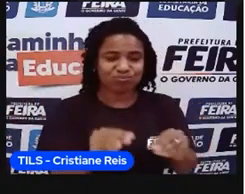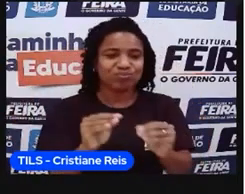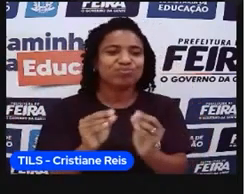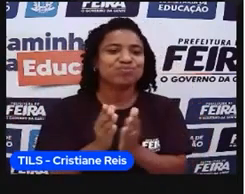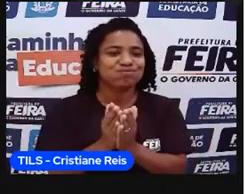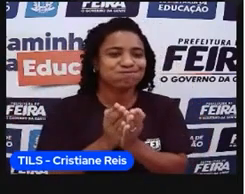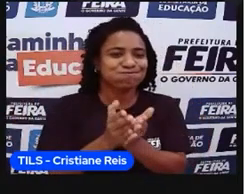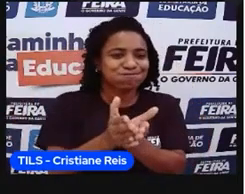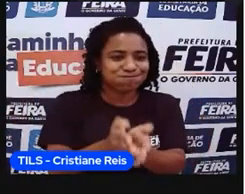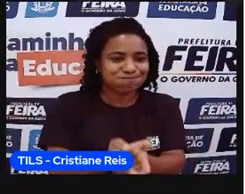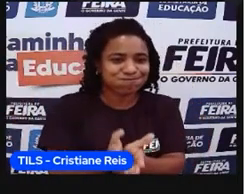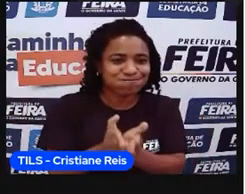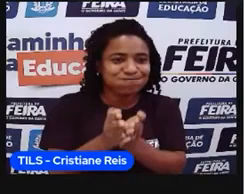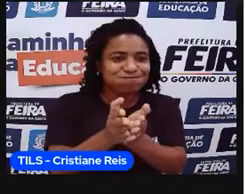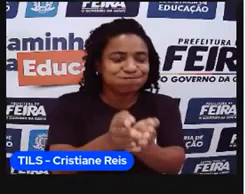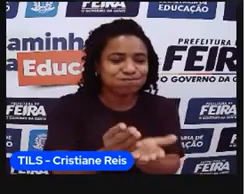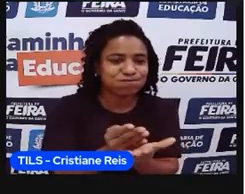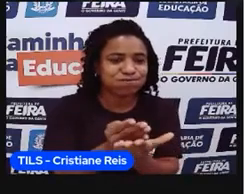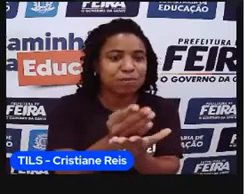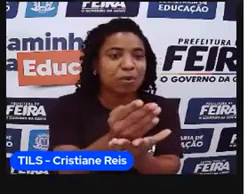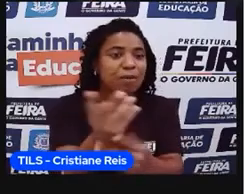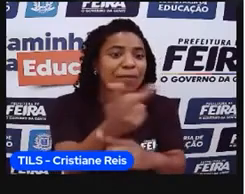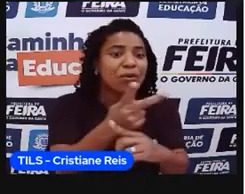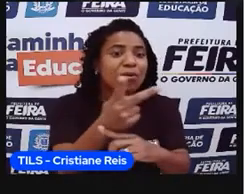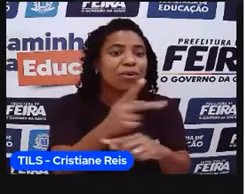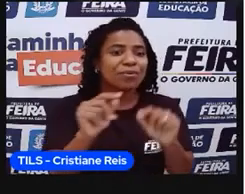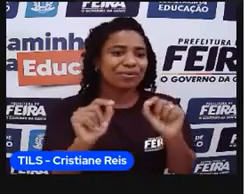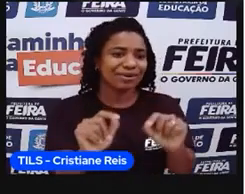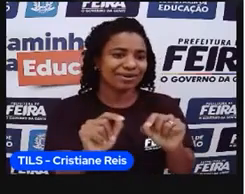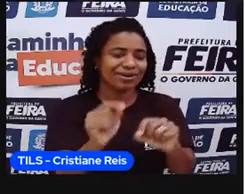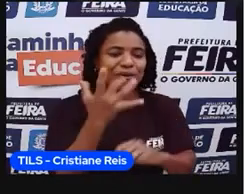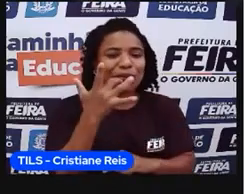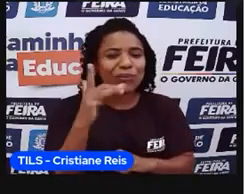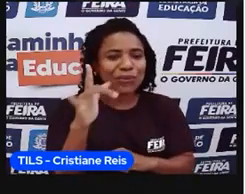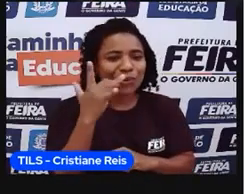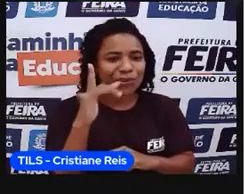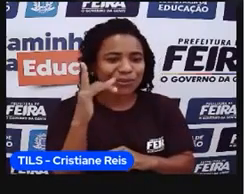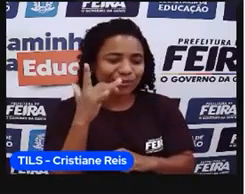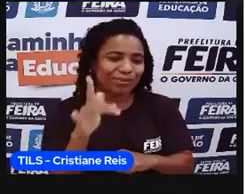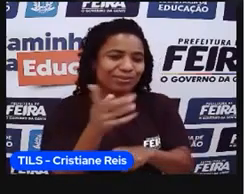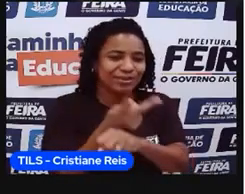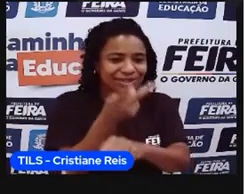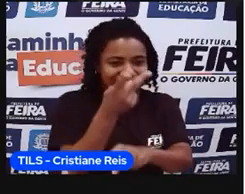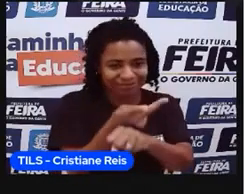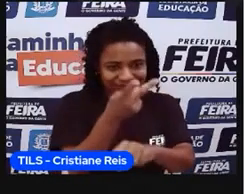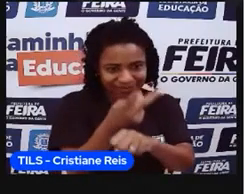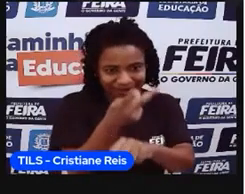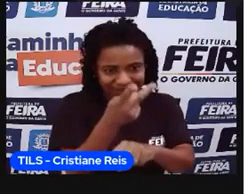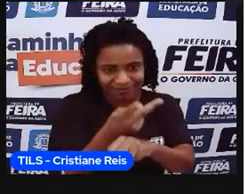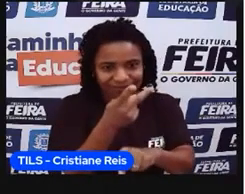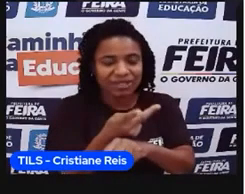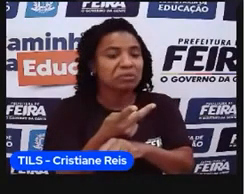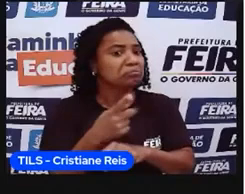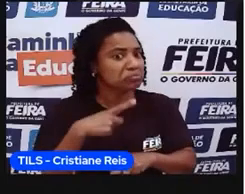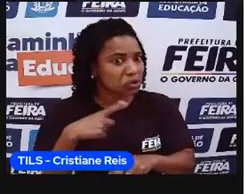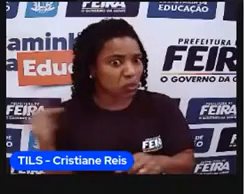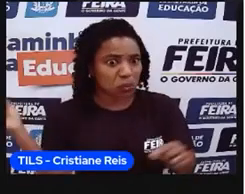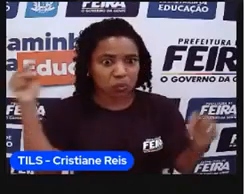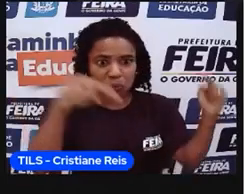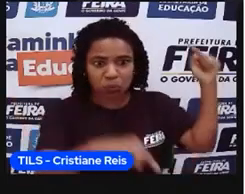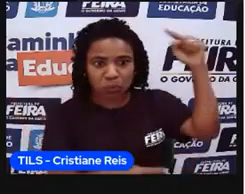ouro, dessa prata que foi descoberta aí. Então, o processo migratório, né, ele se deu muito forte